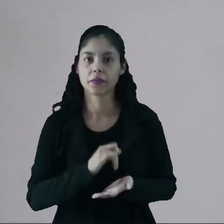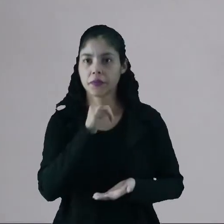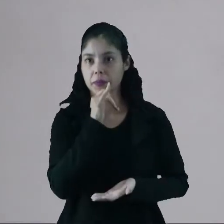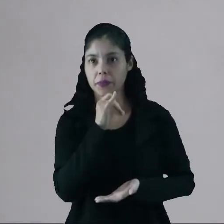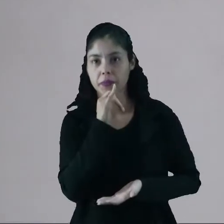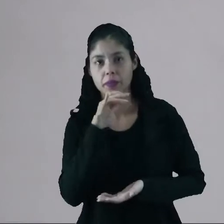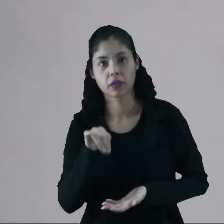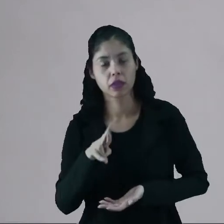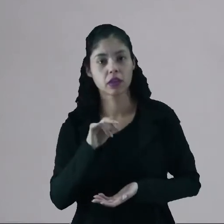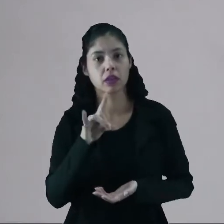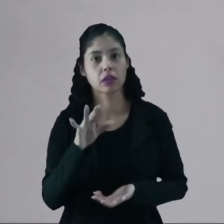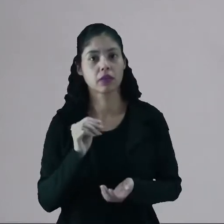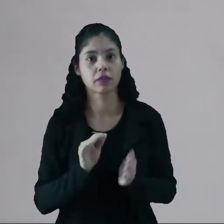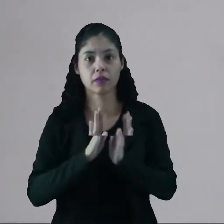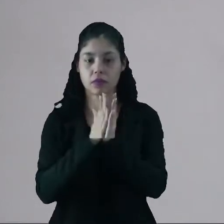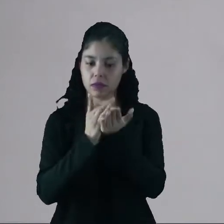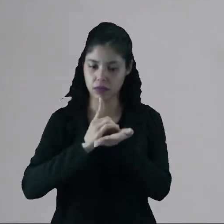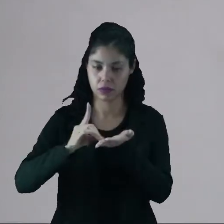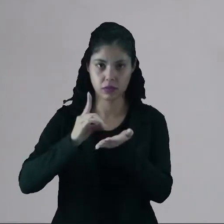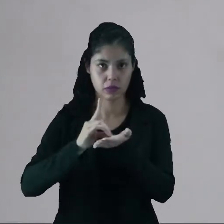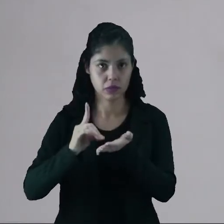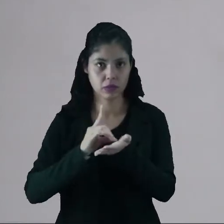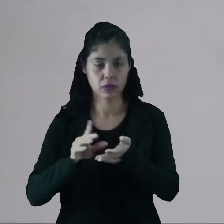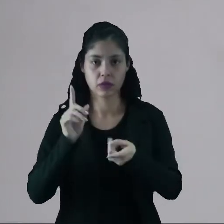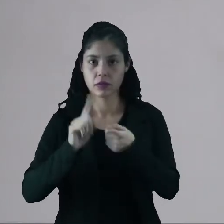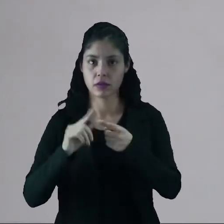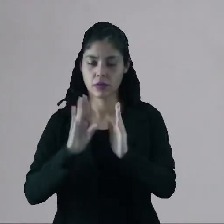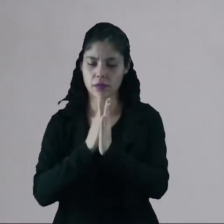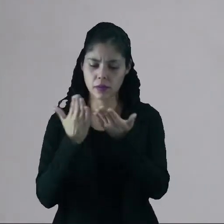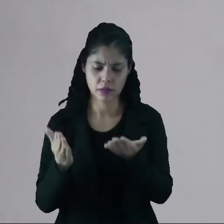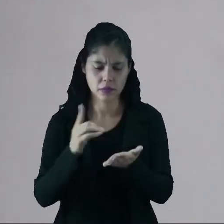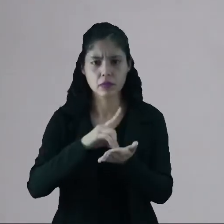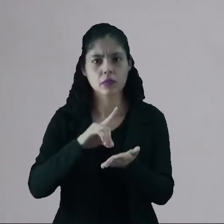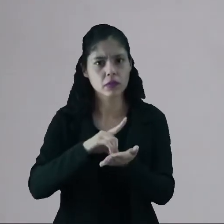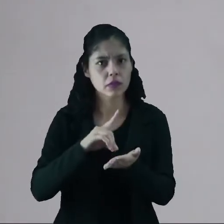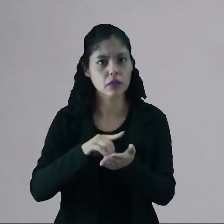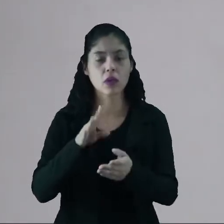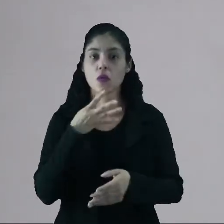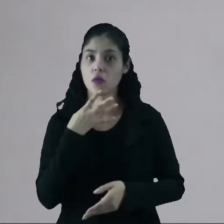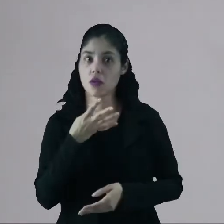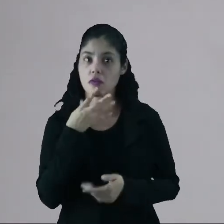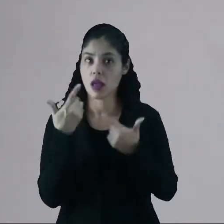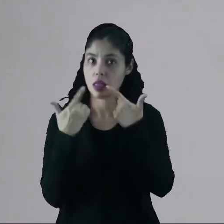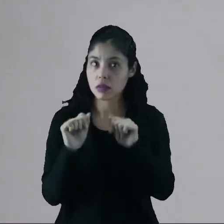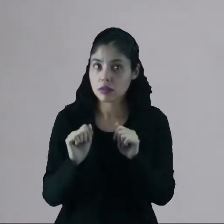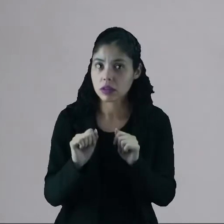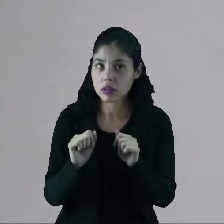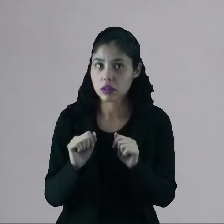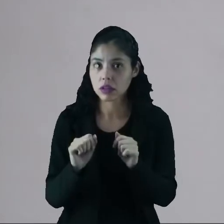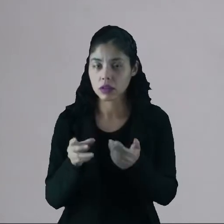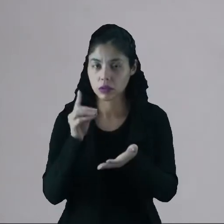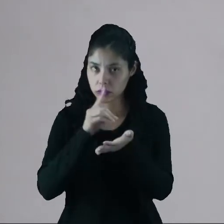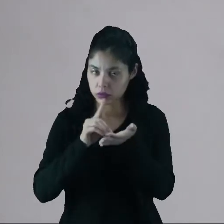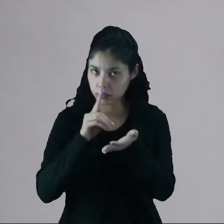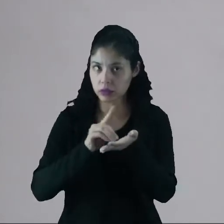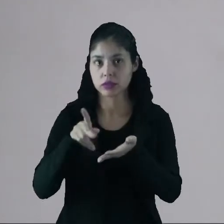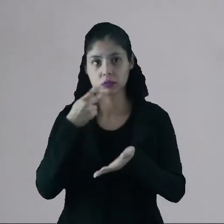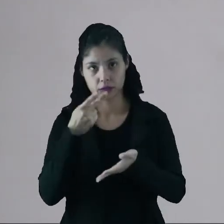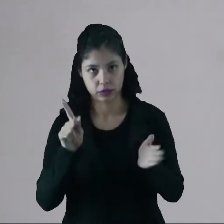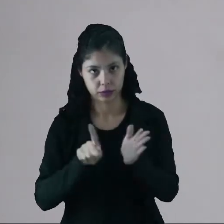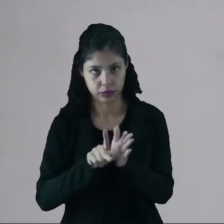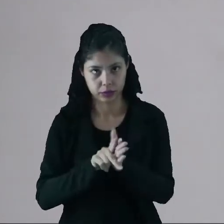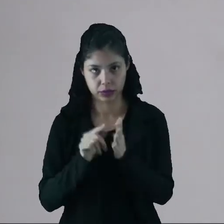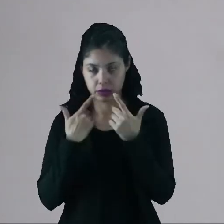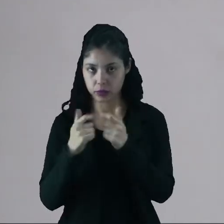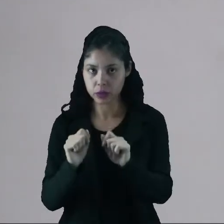um exemplo de metalinguagem no dicionário. Por que você abre o dicionário? Porque você quer conhecer a língua. Então, o dicionário fala da